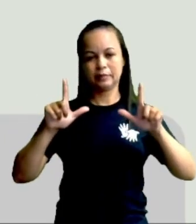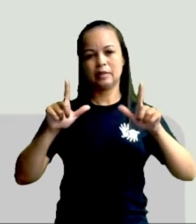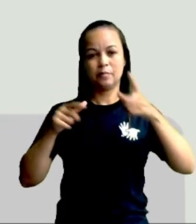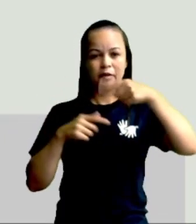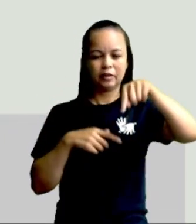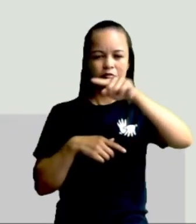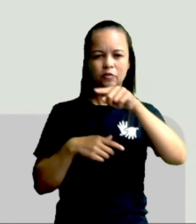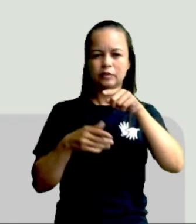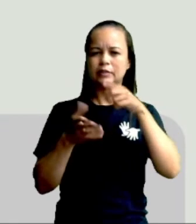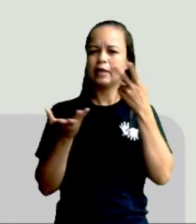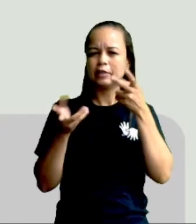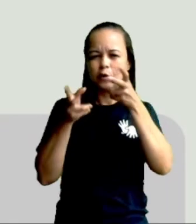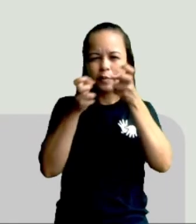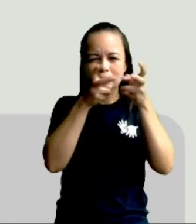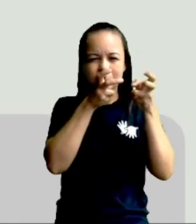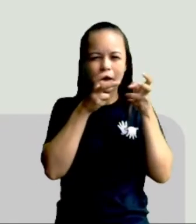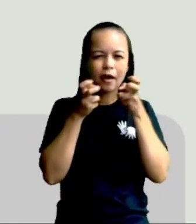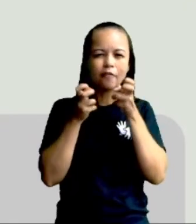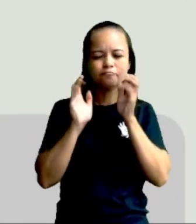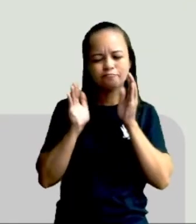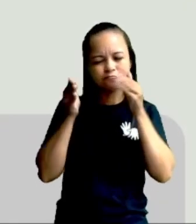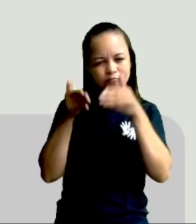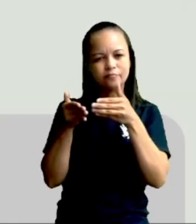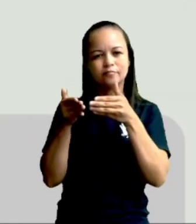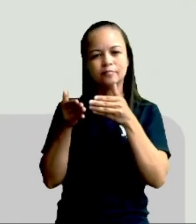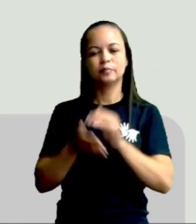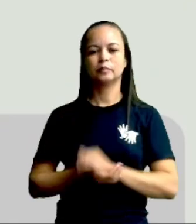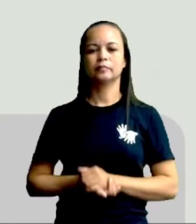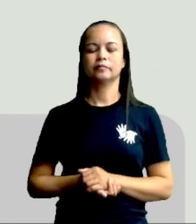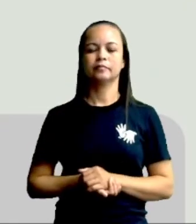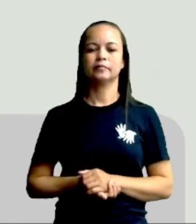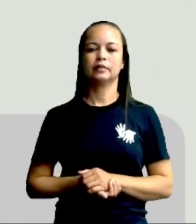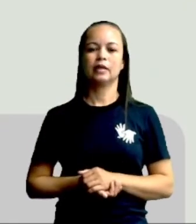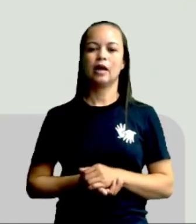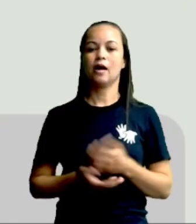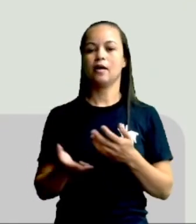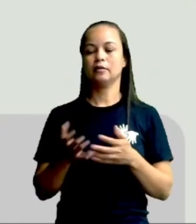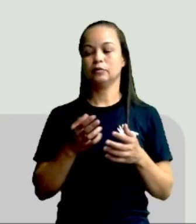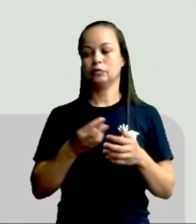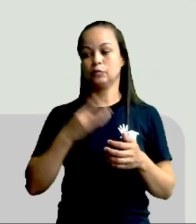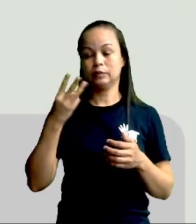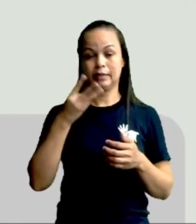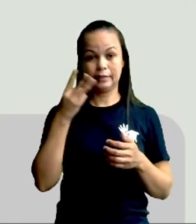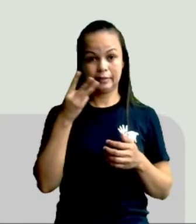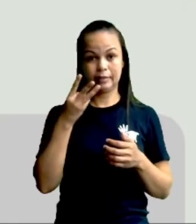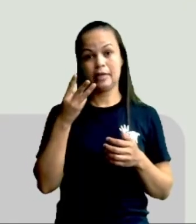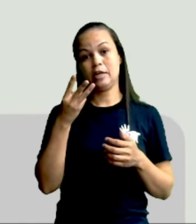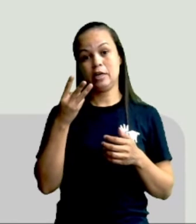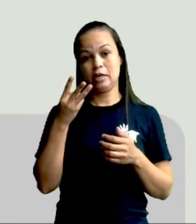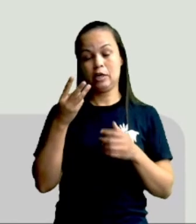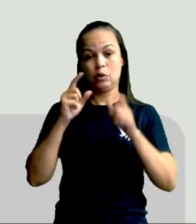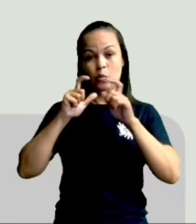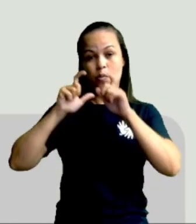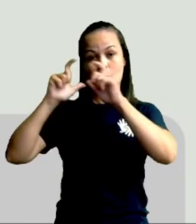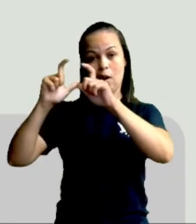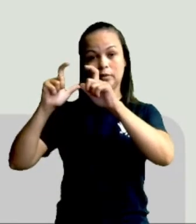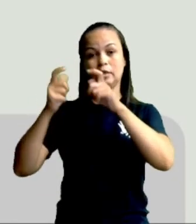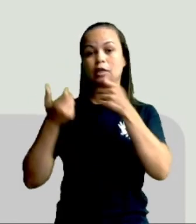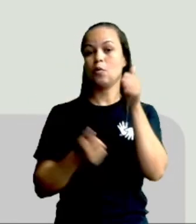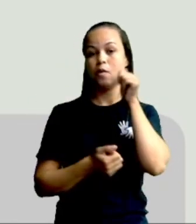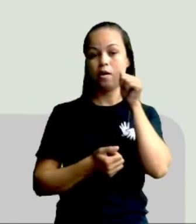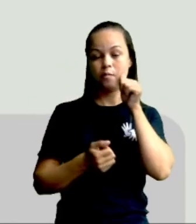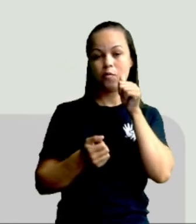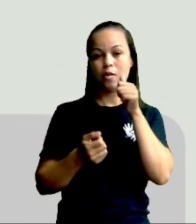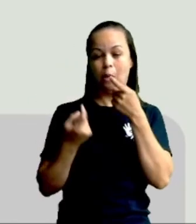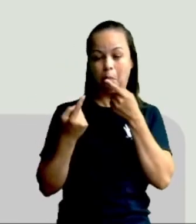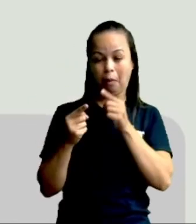olhadinha, focar bem. A historinha continua no terceiro quadrinho, tá? Ela dá uma bronca nele. Porque